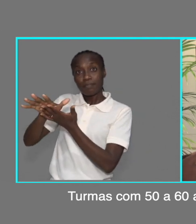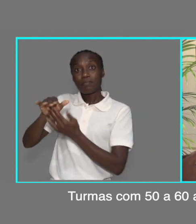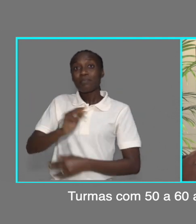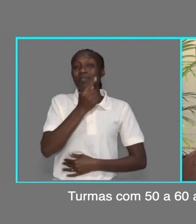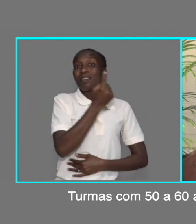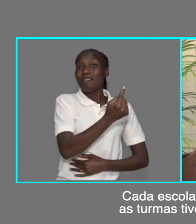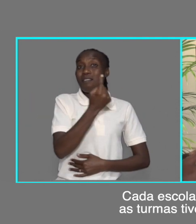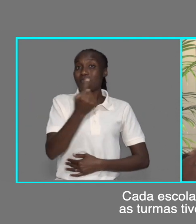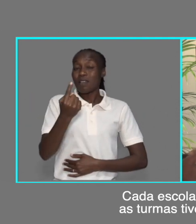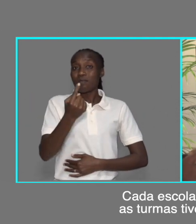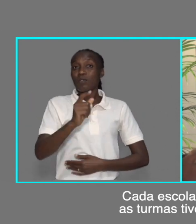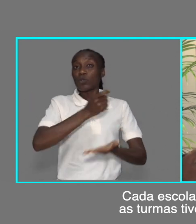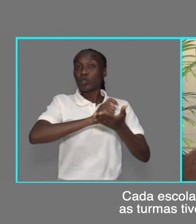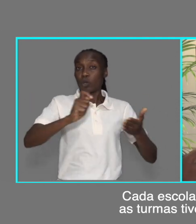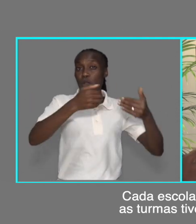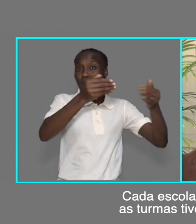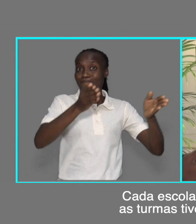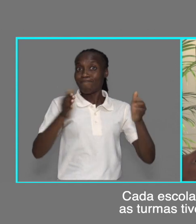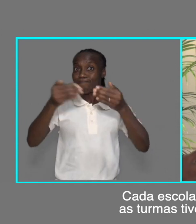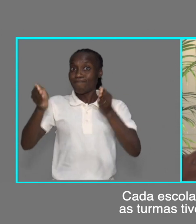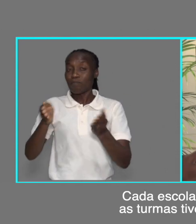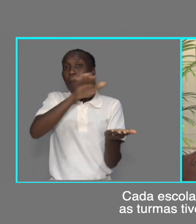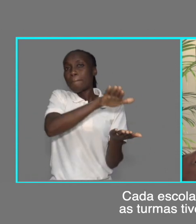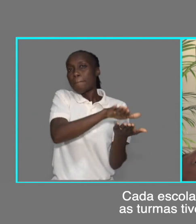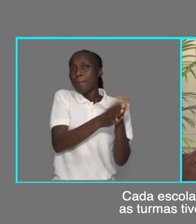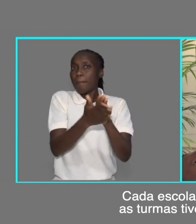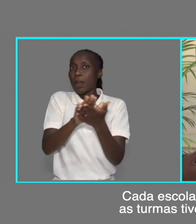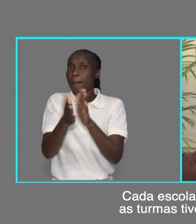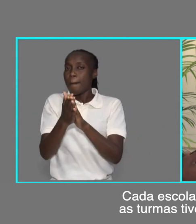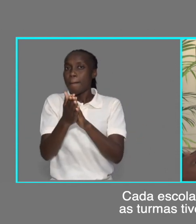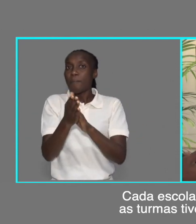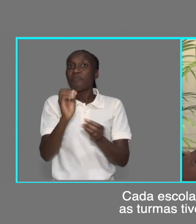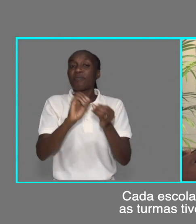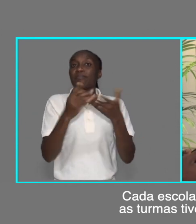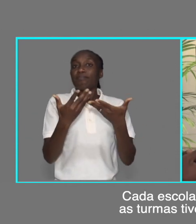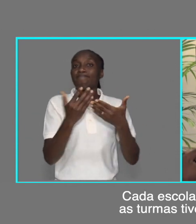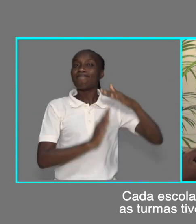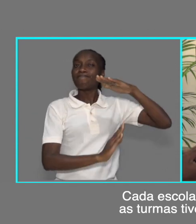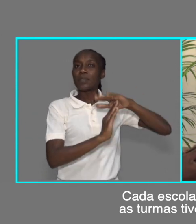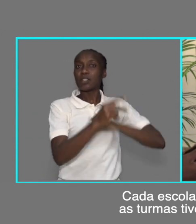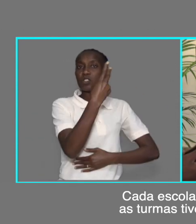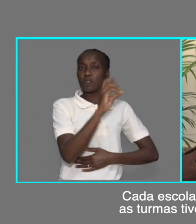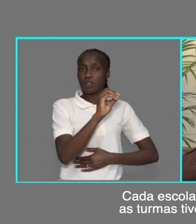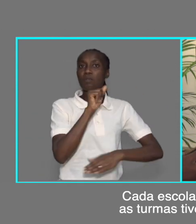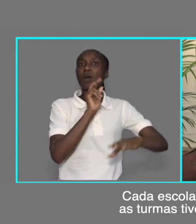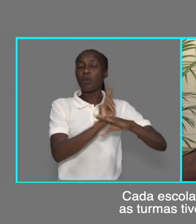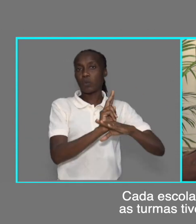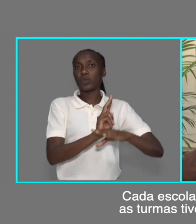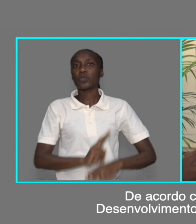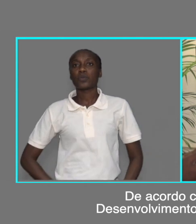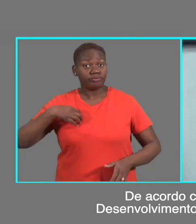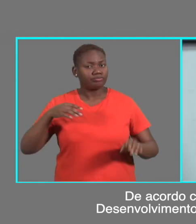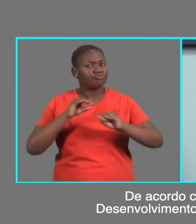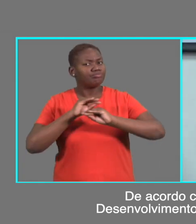é que cada escola deveria se preparar de maneira que cada turma tivesse no máximo 20